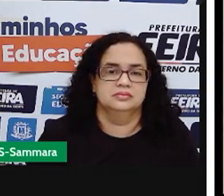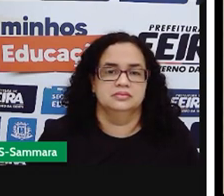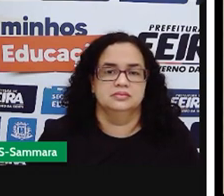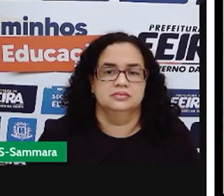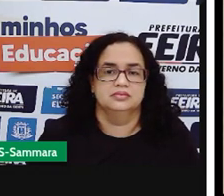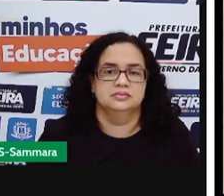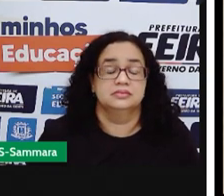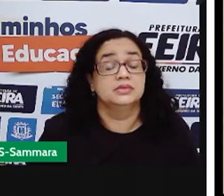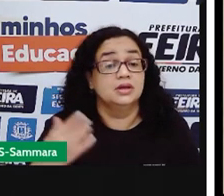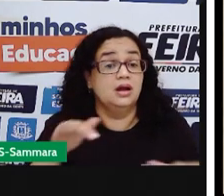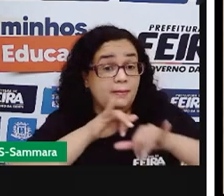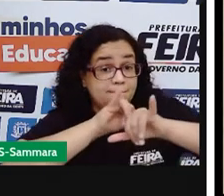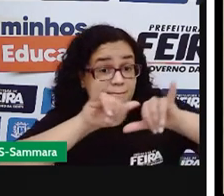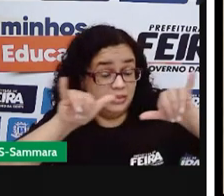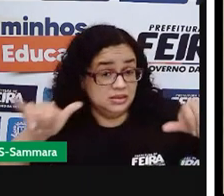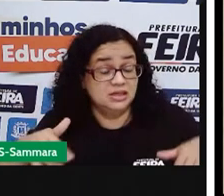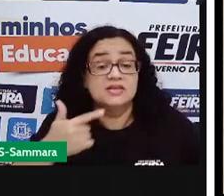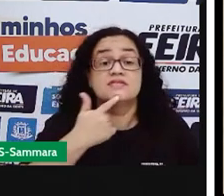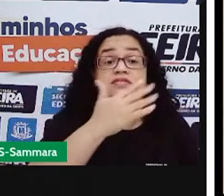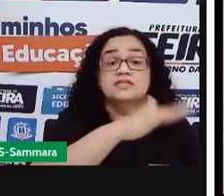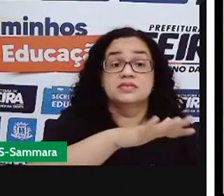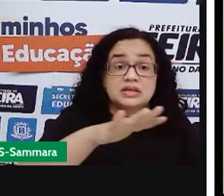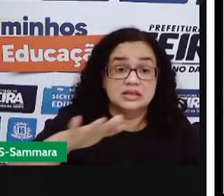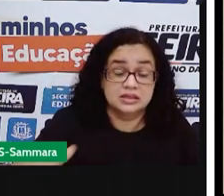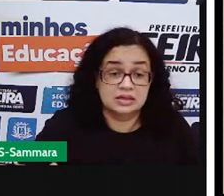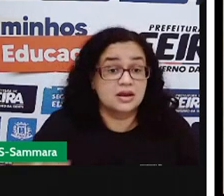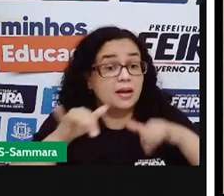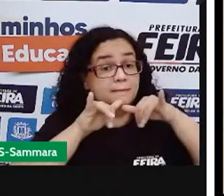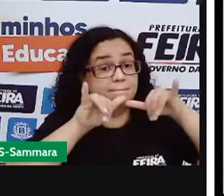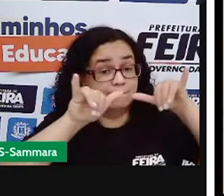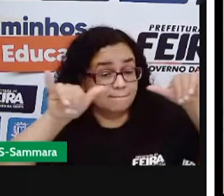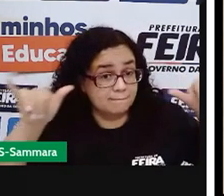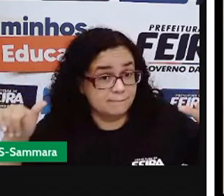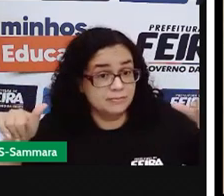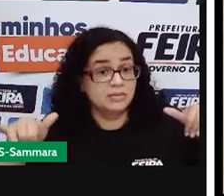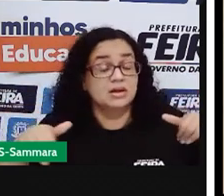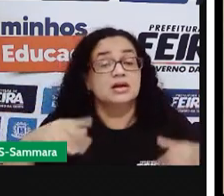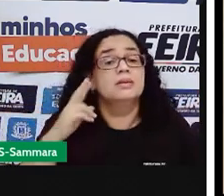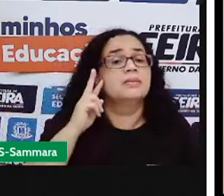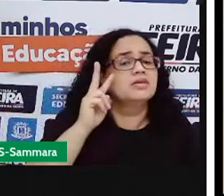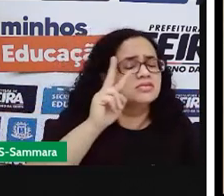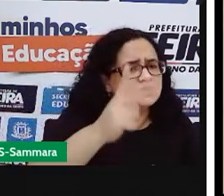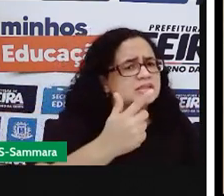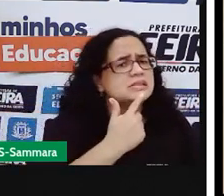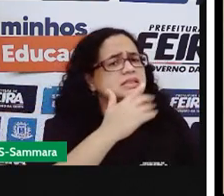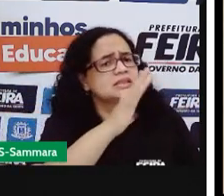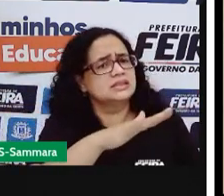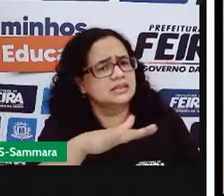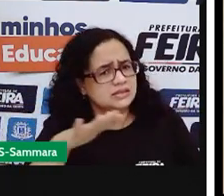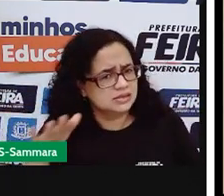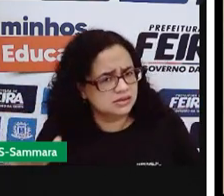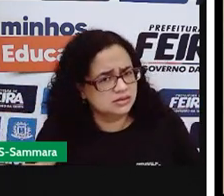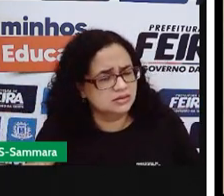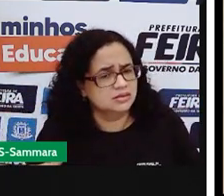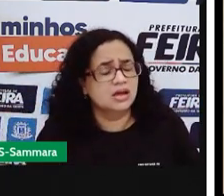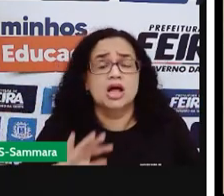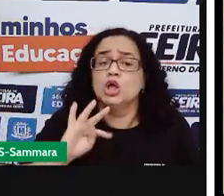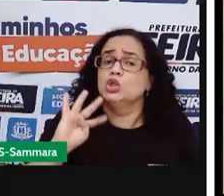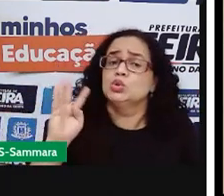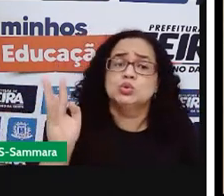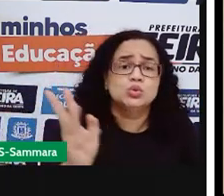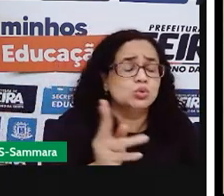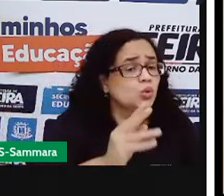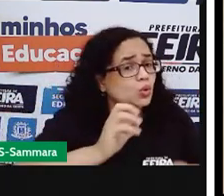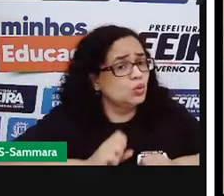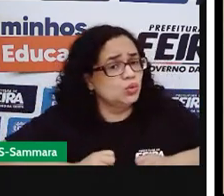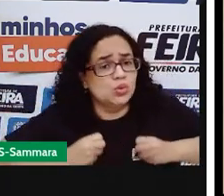A publicidade infantil são as publicidades voltadas para vocês, crianças. É todo um